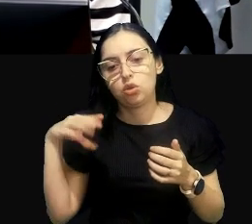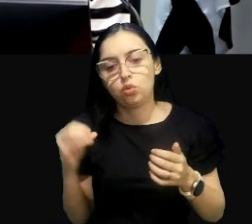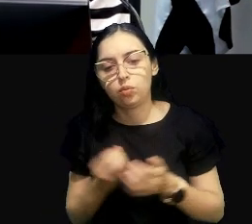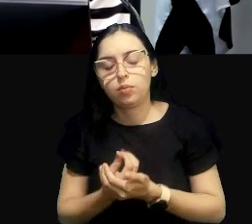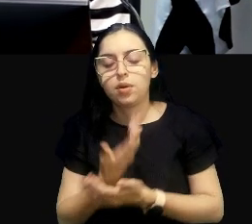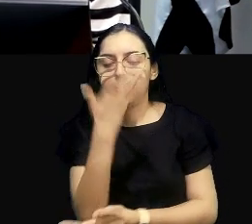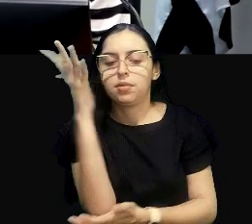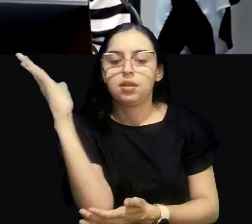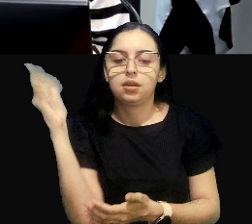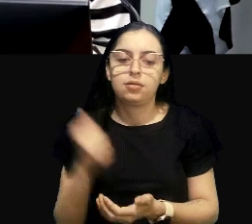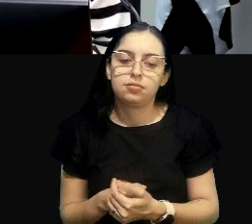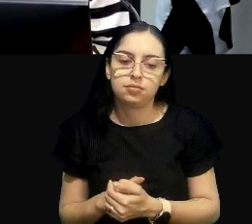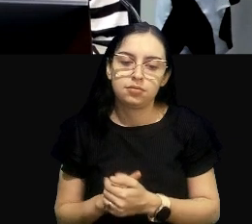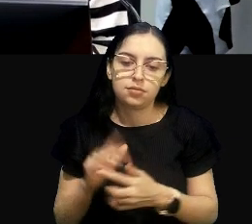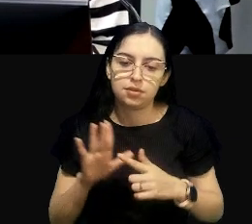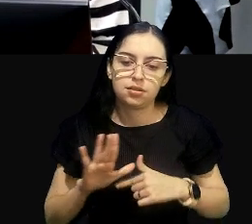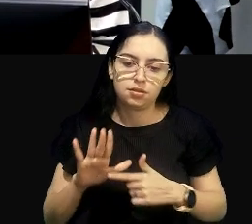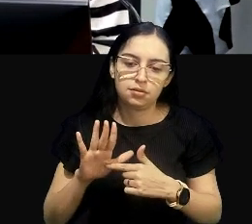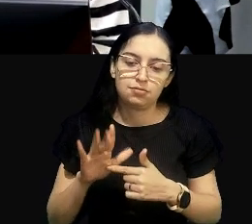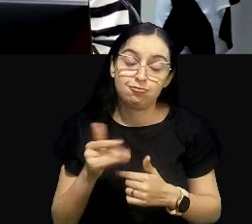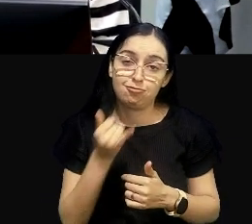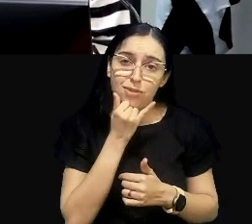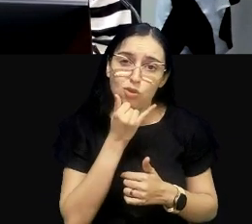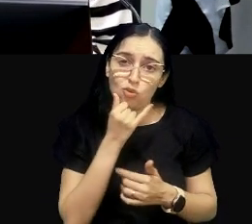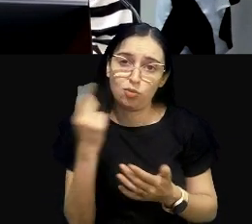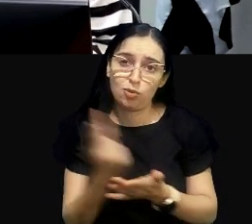Ai, saiu aí. Me perdoe.